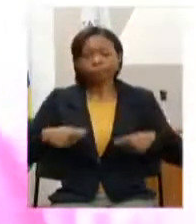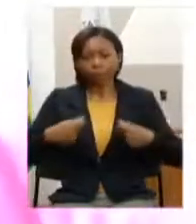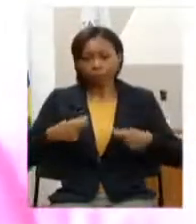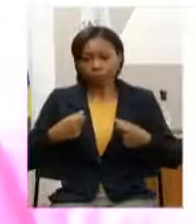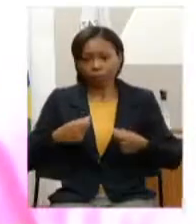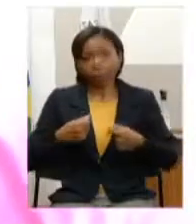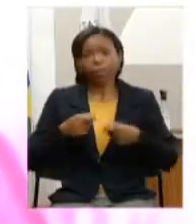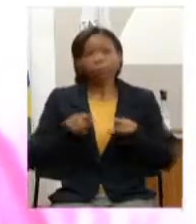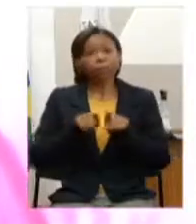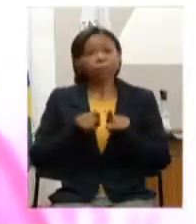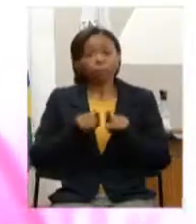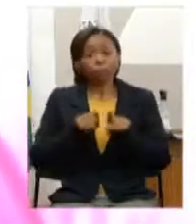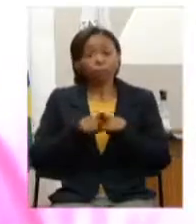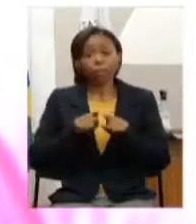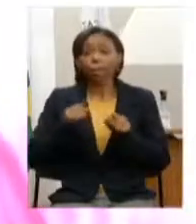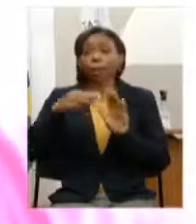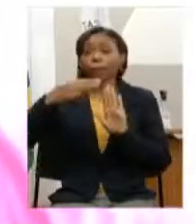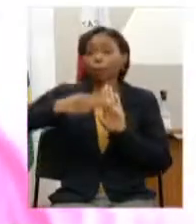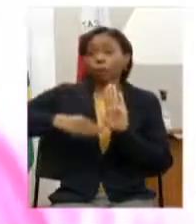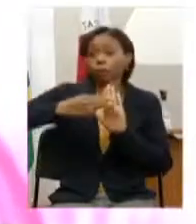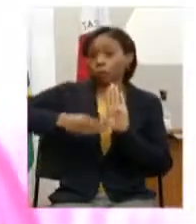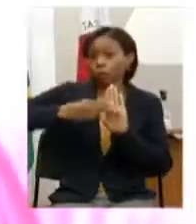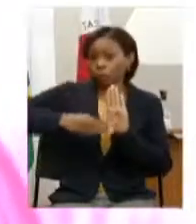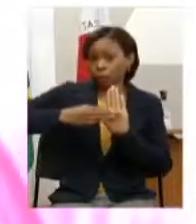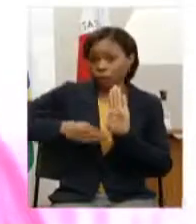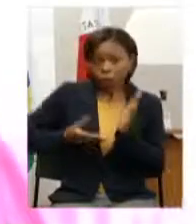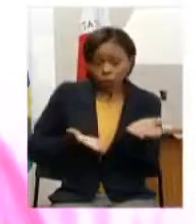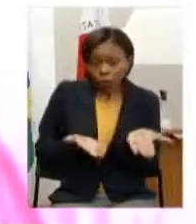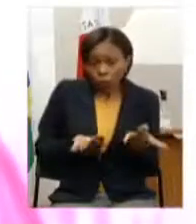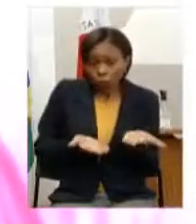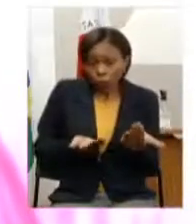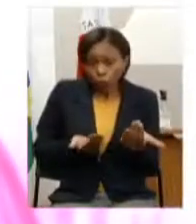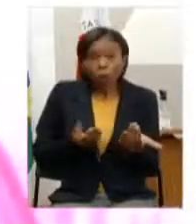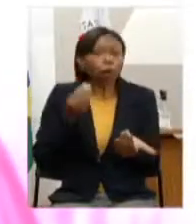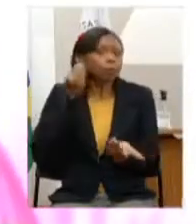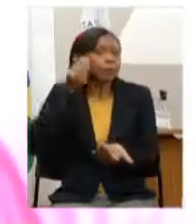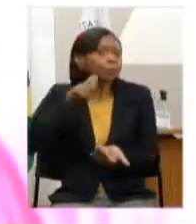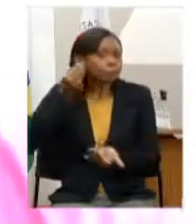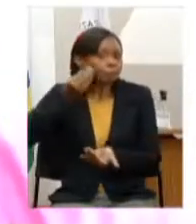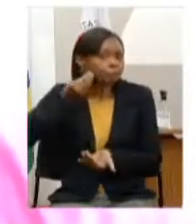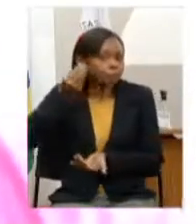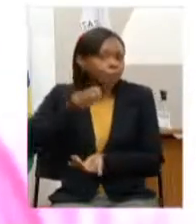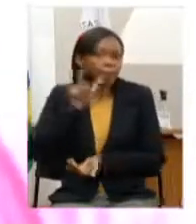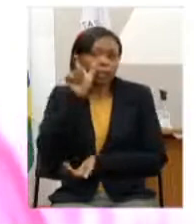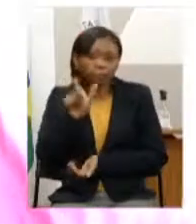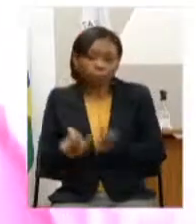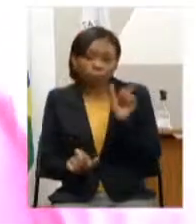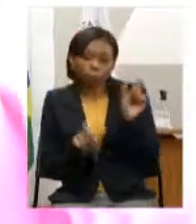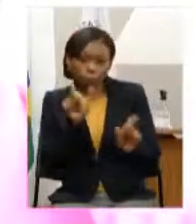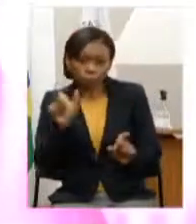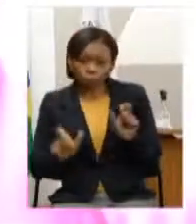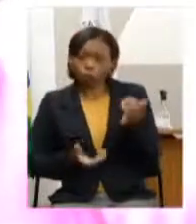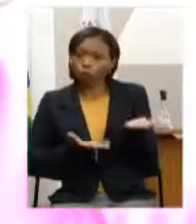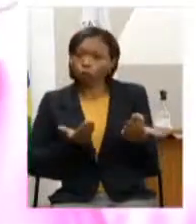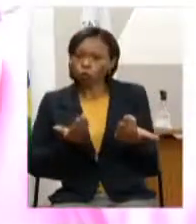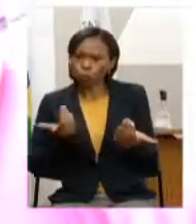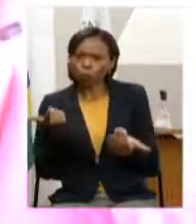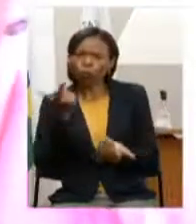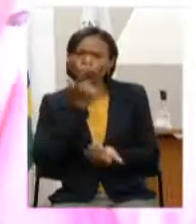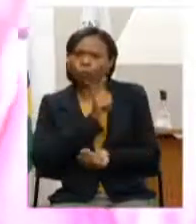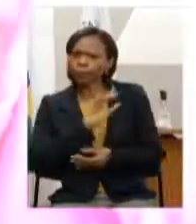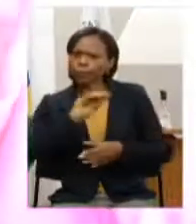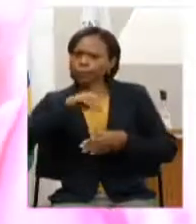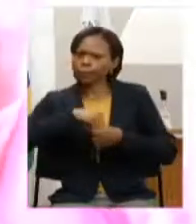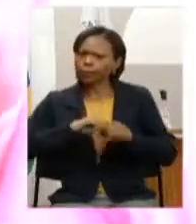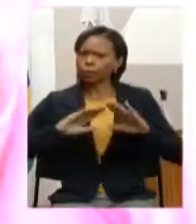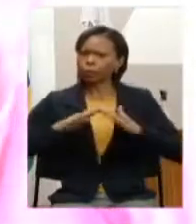além além da metodologia que os jovens a experiência que ele tem na escola a vivência que ele